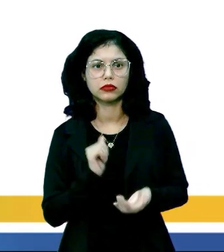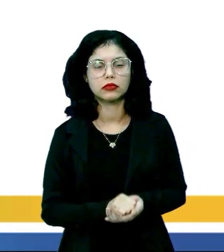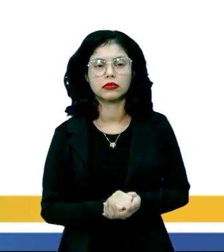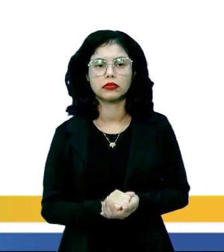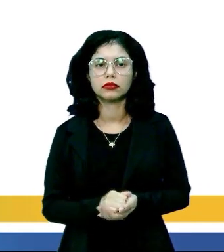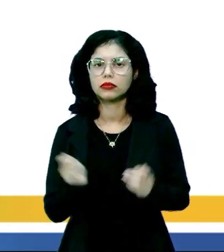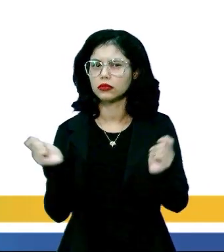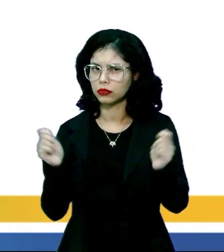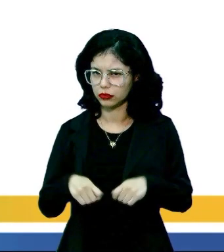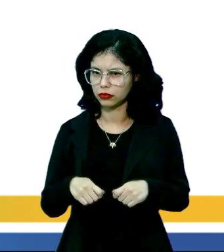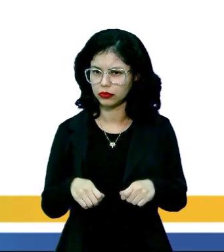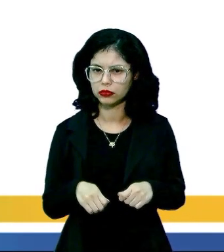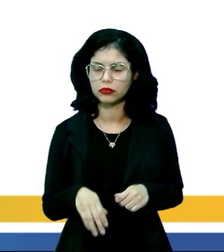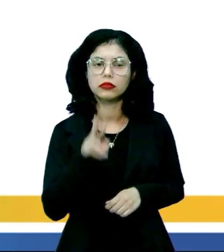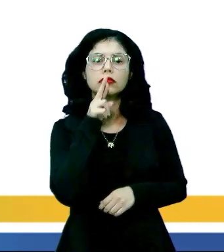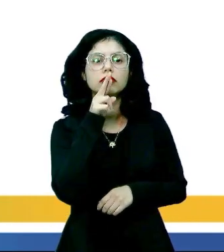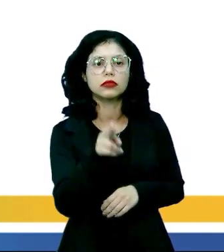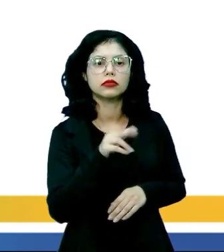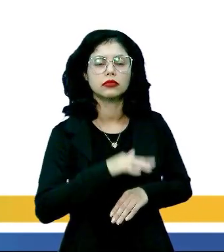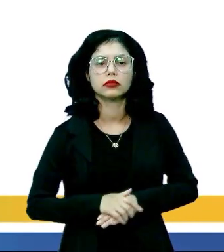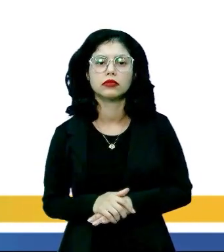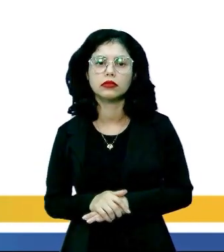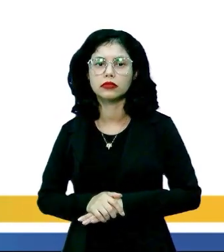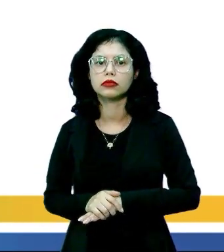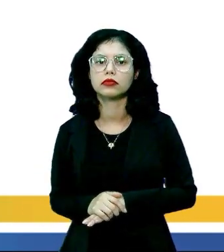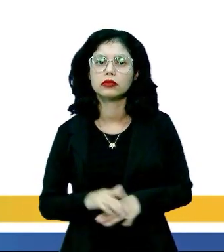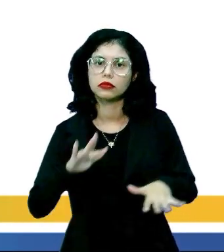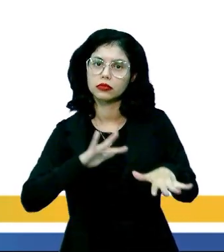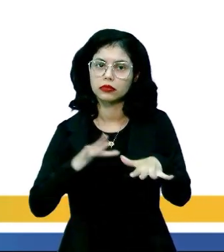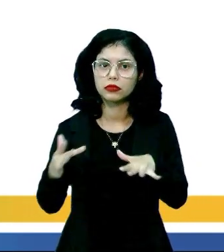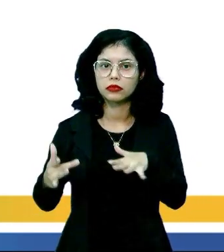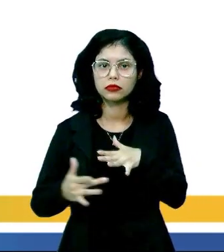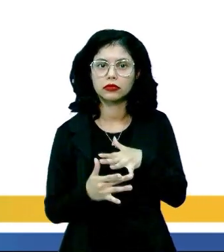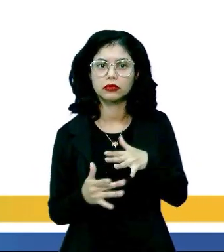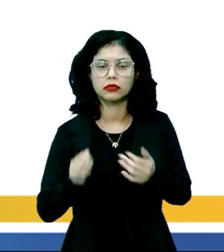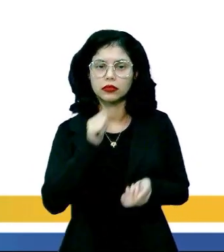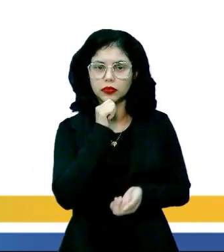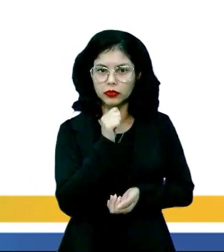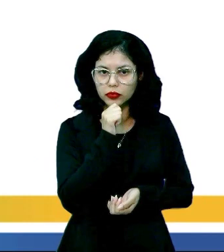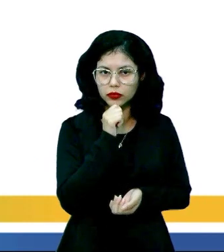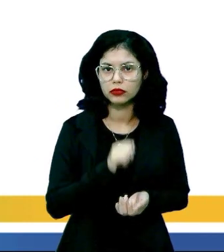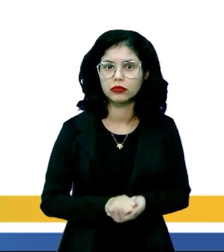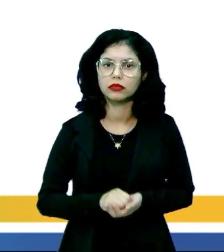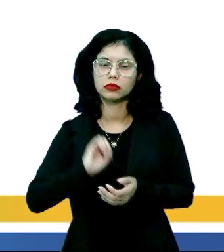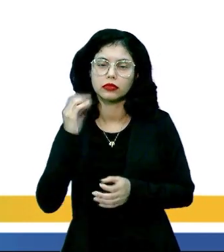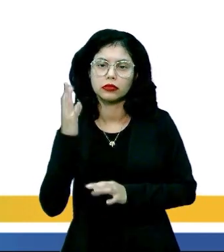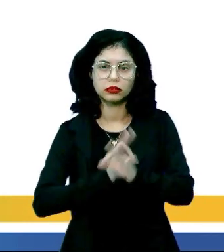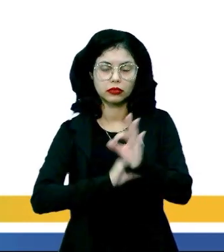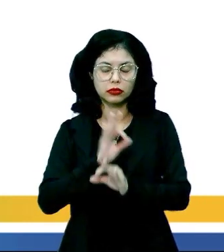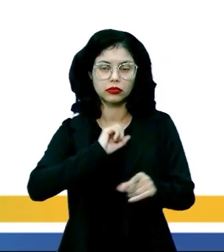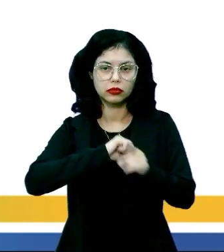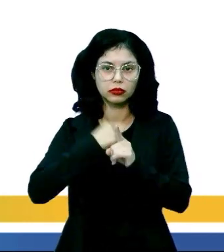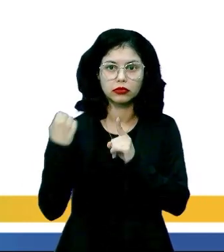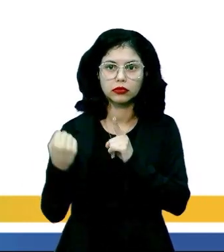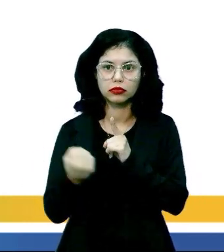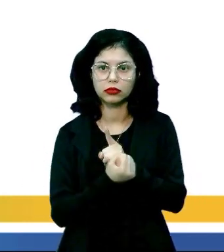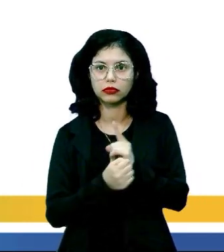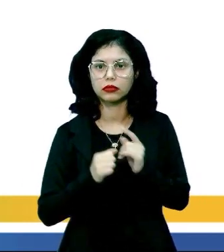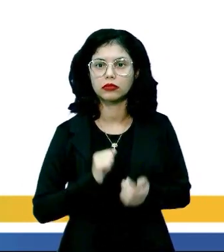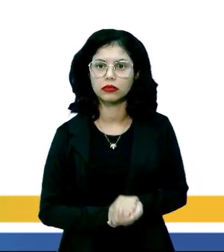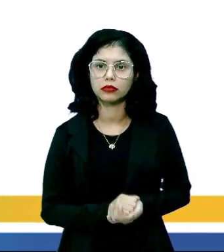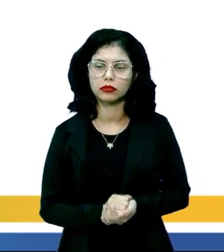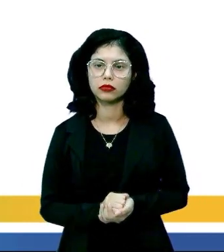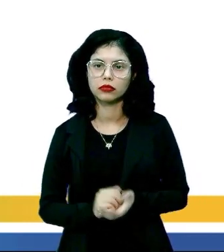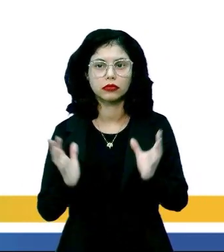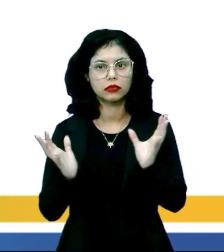e as possibilidades de resposta. As redes sociais compõem uma categoria de